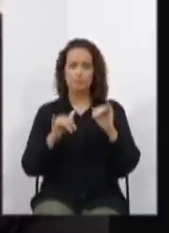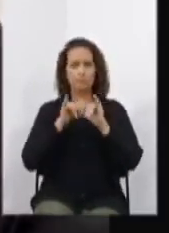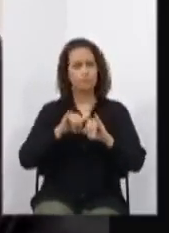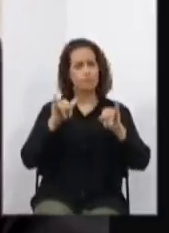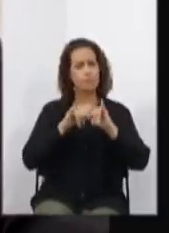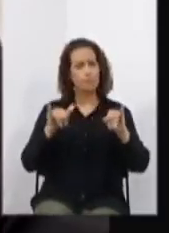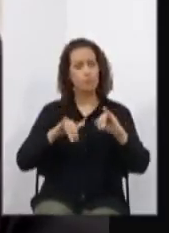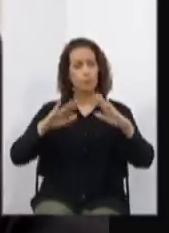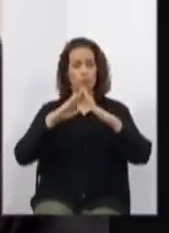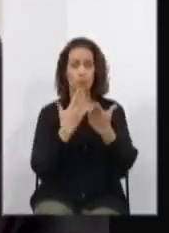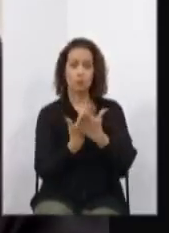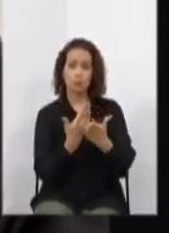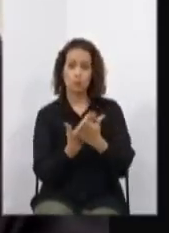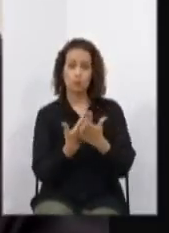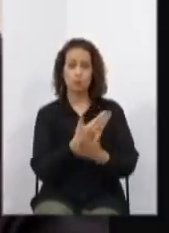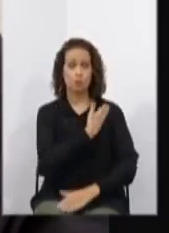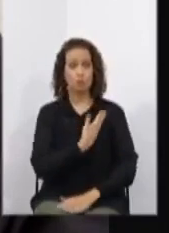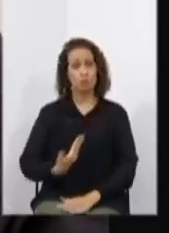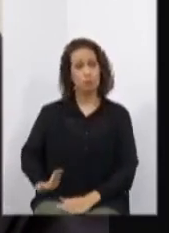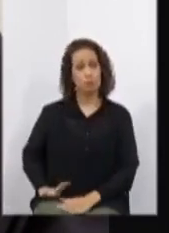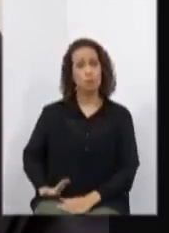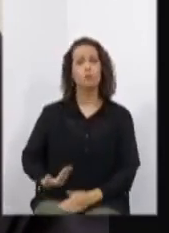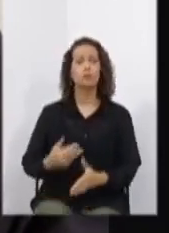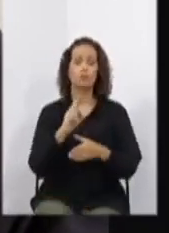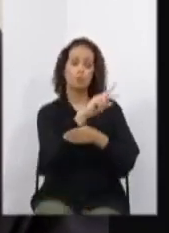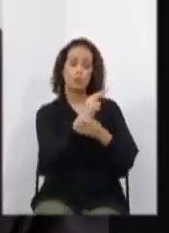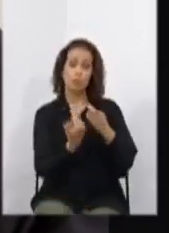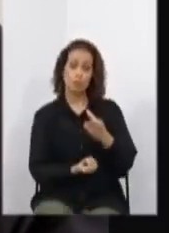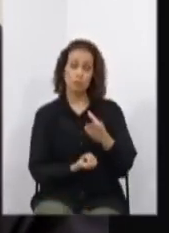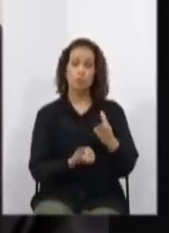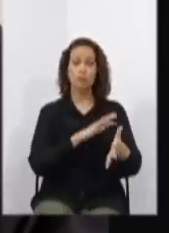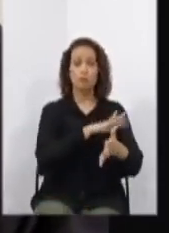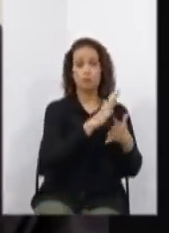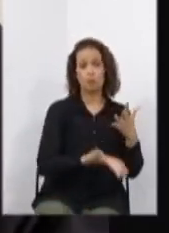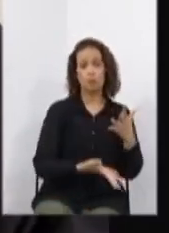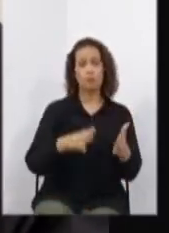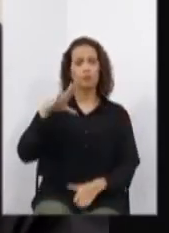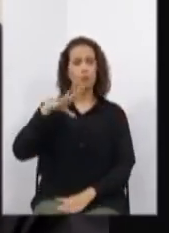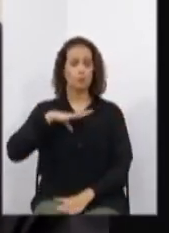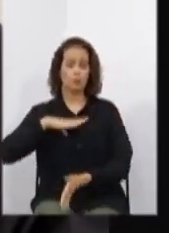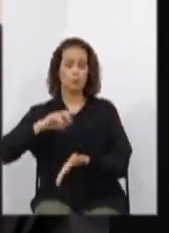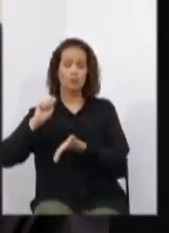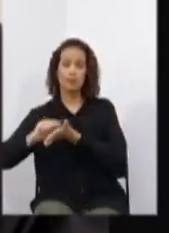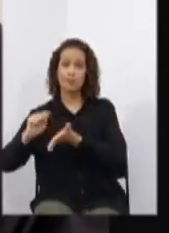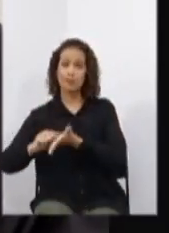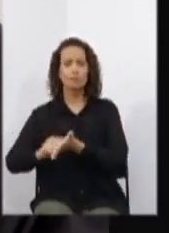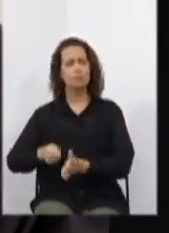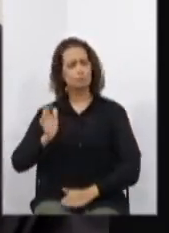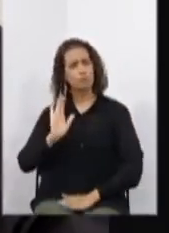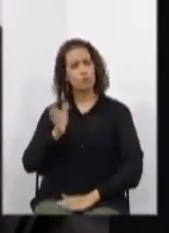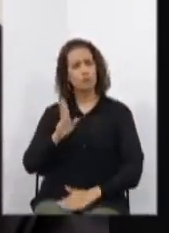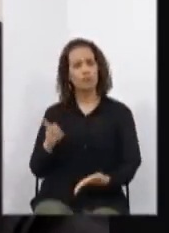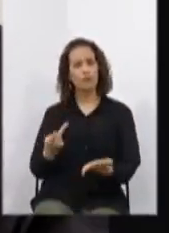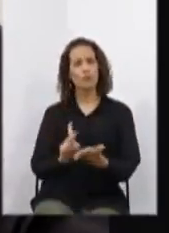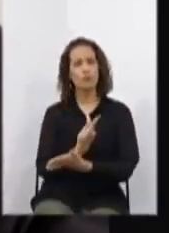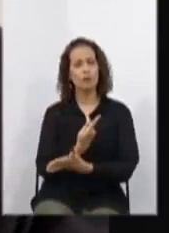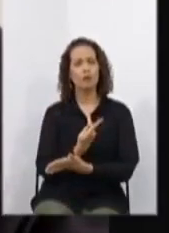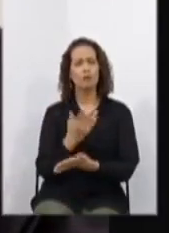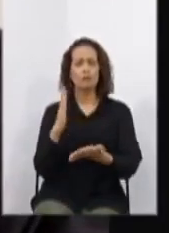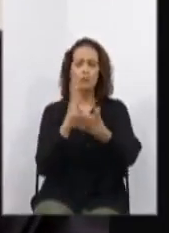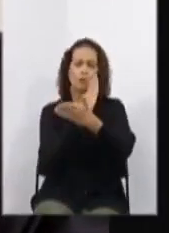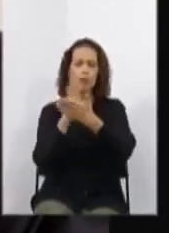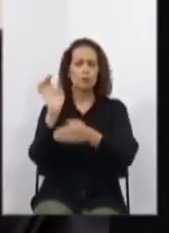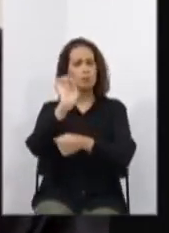escola pública bilíngue, em libras e português escrito, já é uma realidade em alguns estados